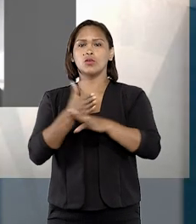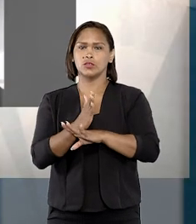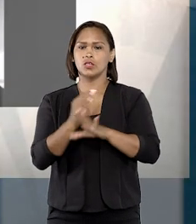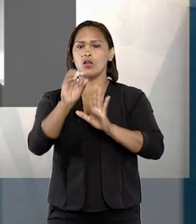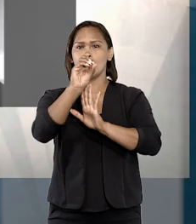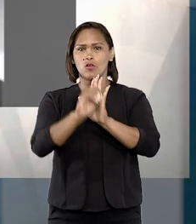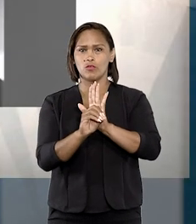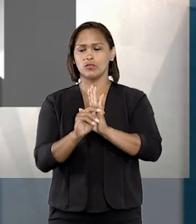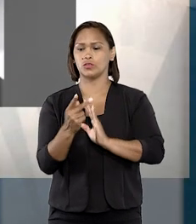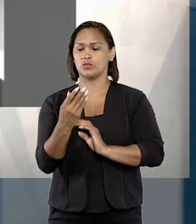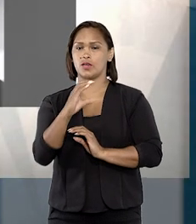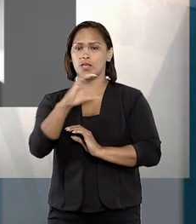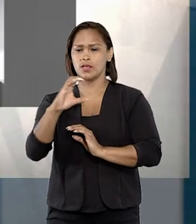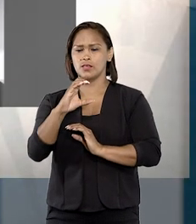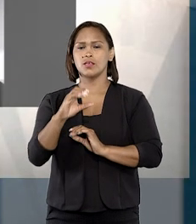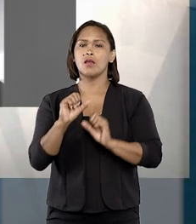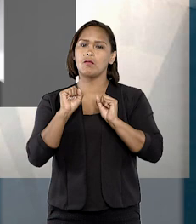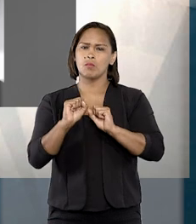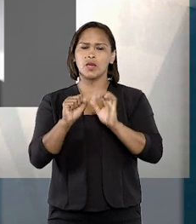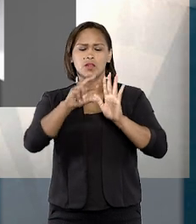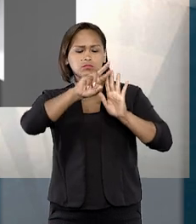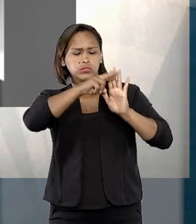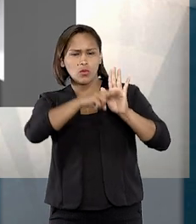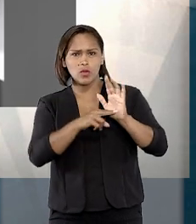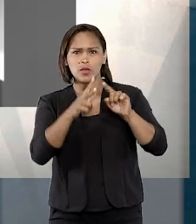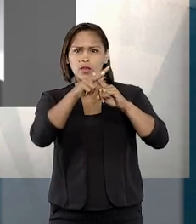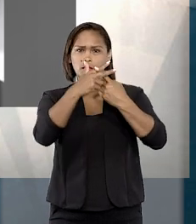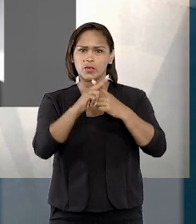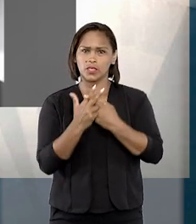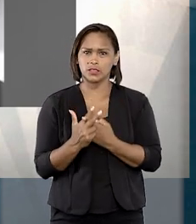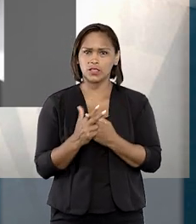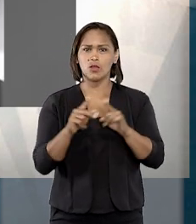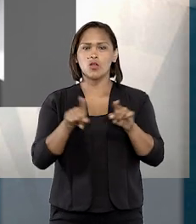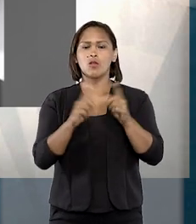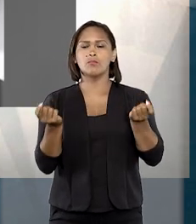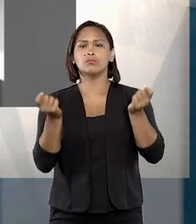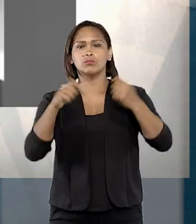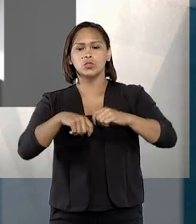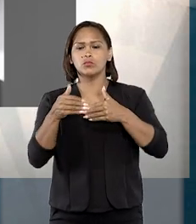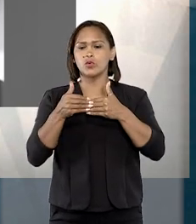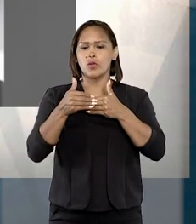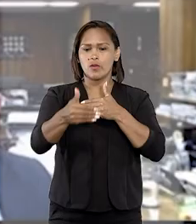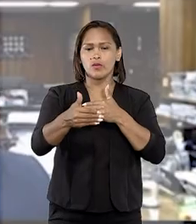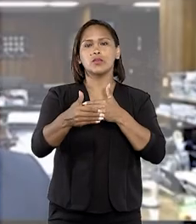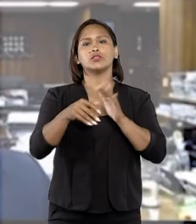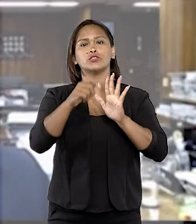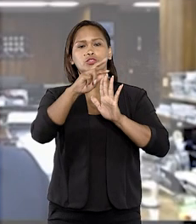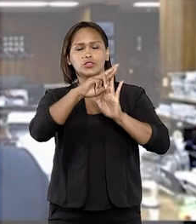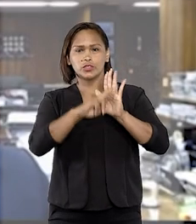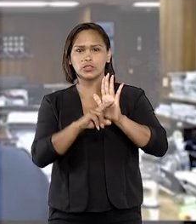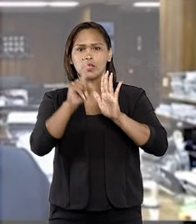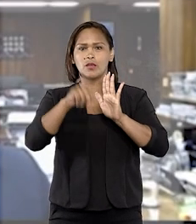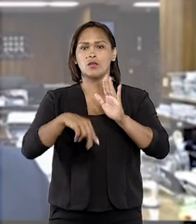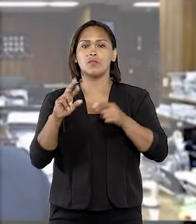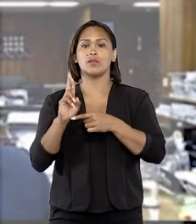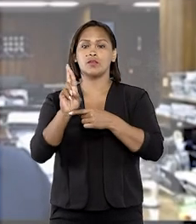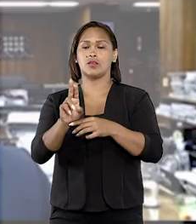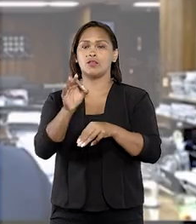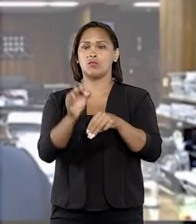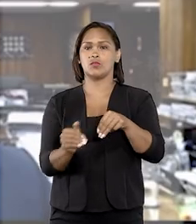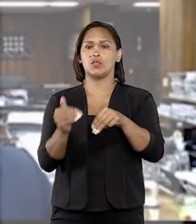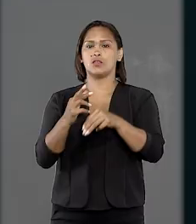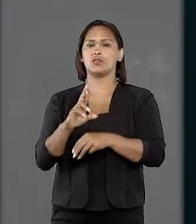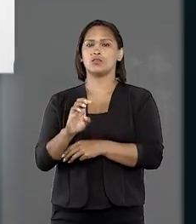concedeu de ofício habeas corpus para decotar a reparação do dano como condição para progressão de regime. Para o